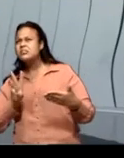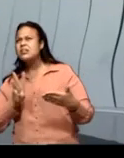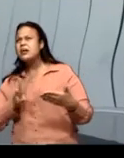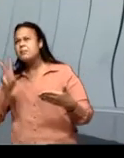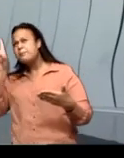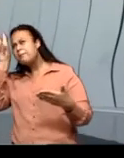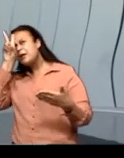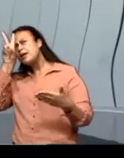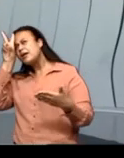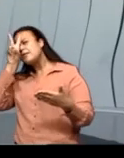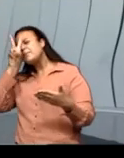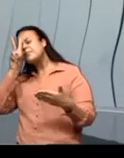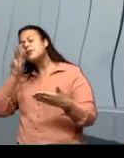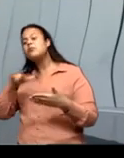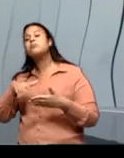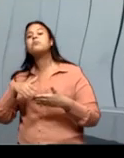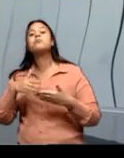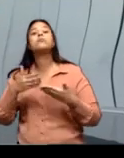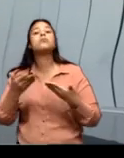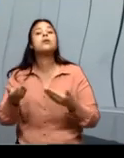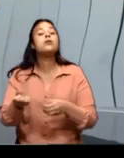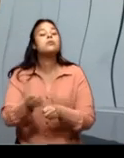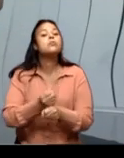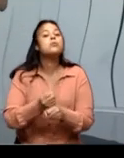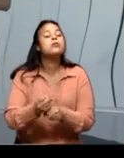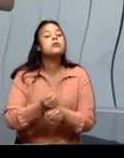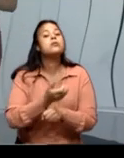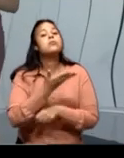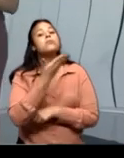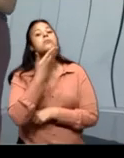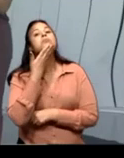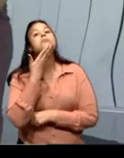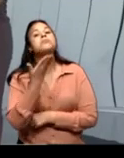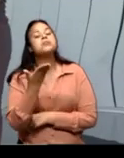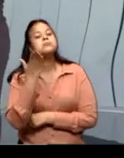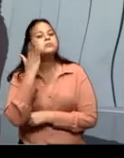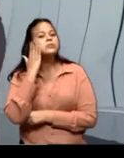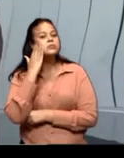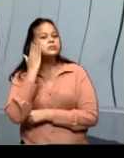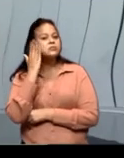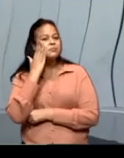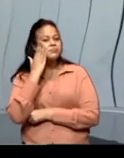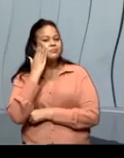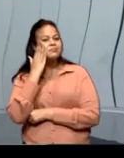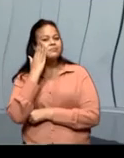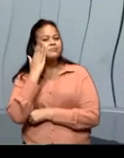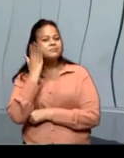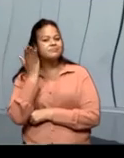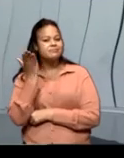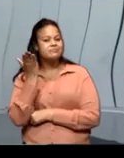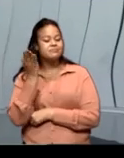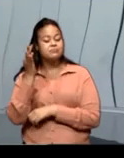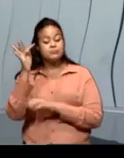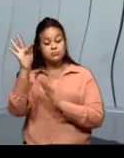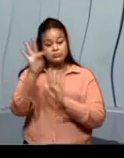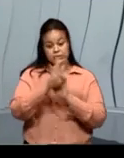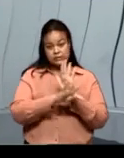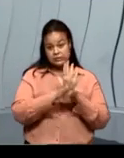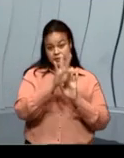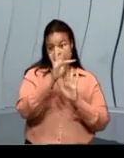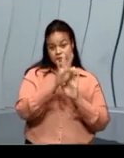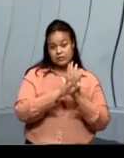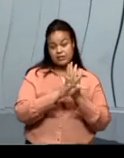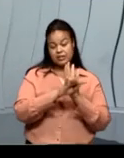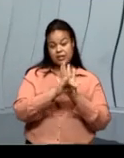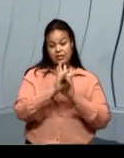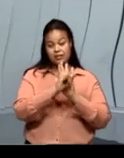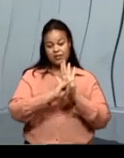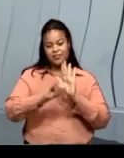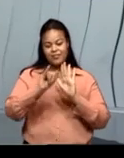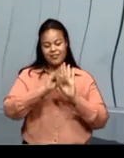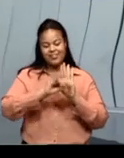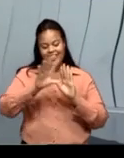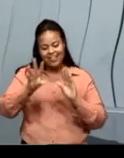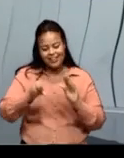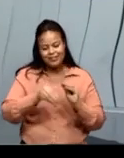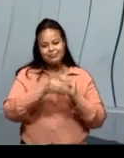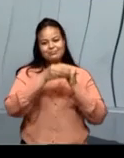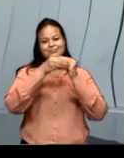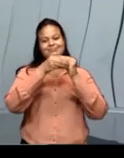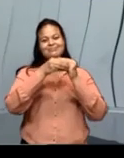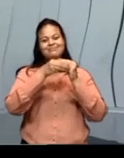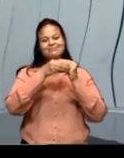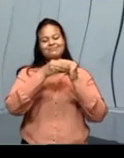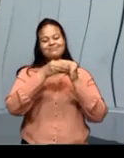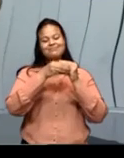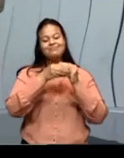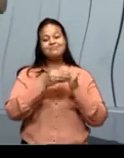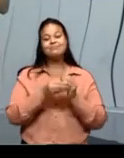gente ver quando foi a publicação, para a gente poder saber. Esse texto aqui, que daqui a pouco eu vou contar que é resenha, esse